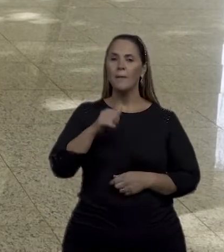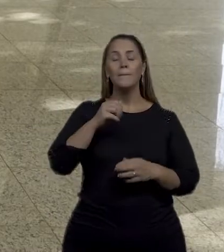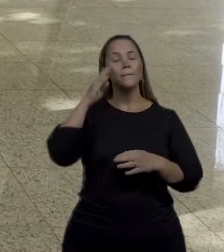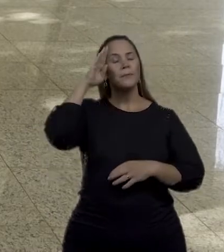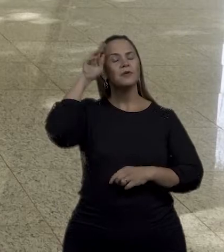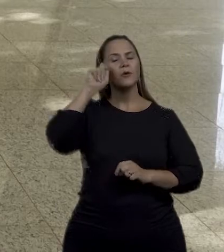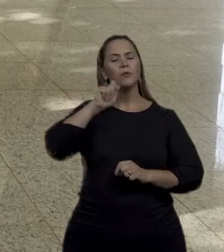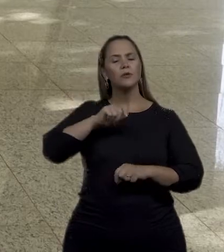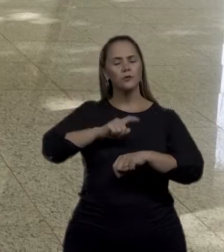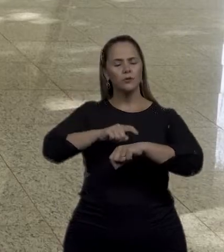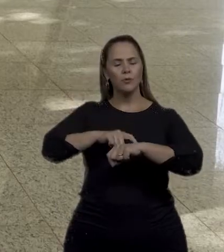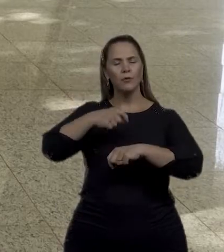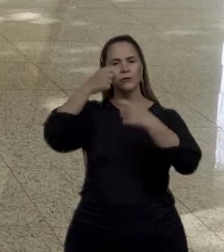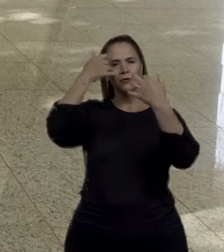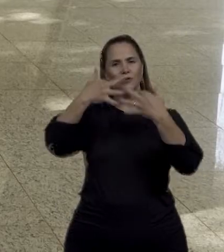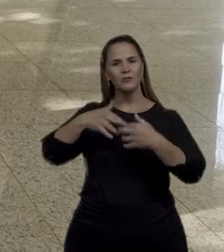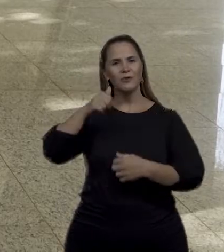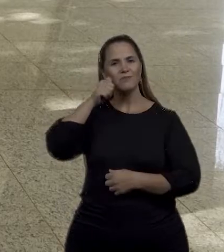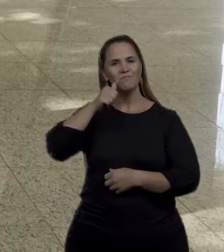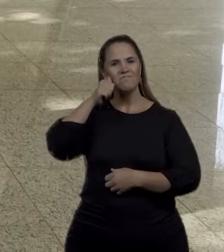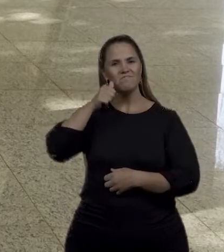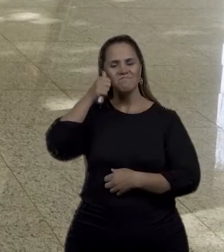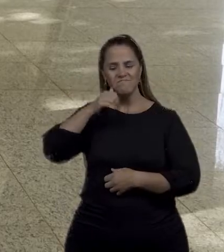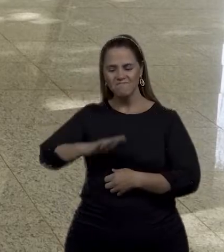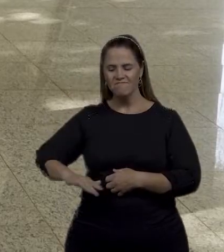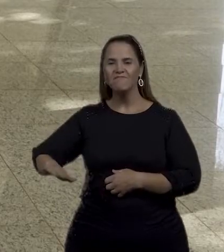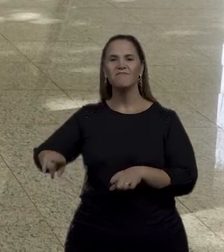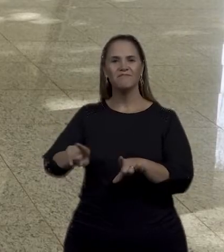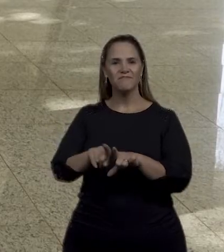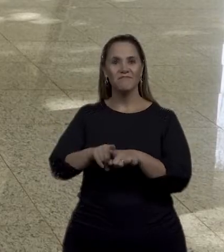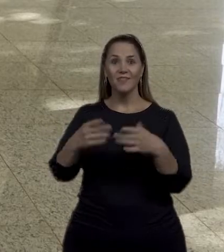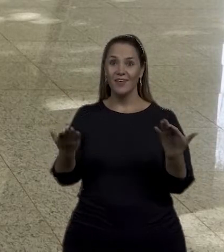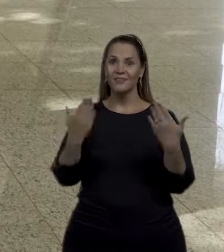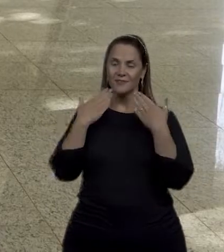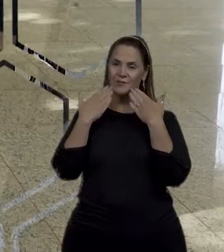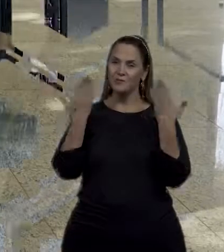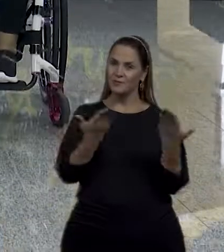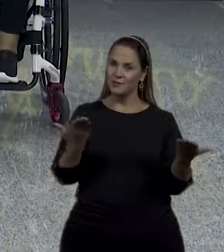meninas e mulheres. E é isso que nós vamos mostrar no programa de hoje.